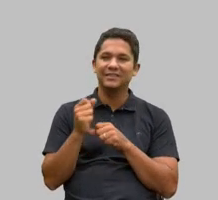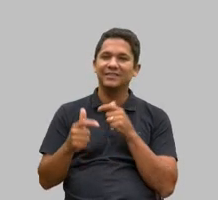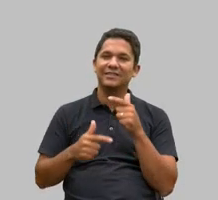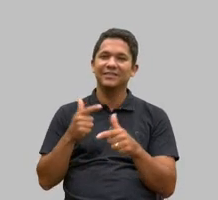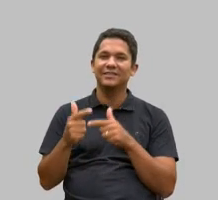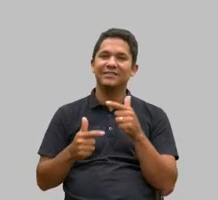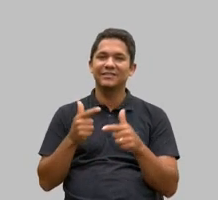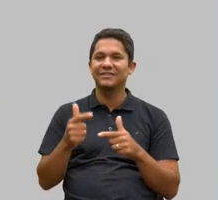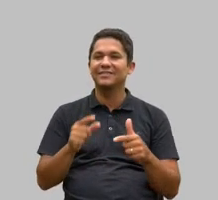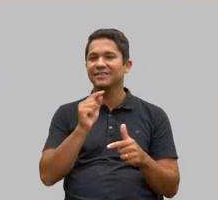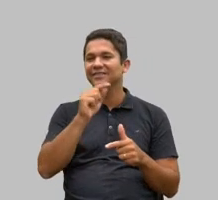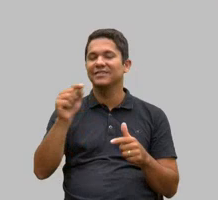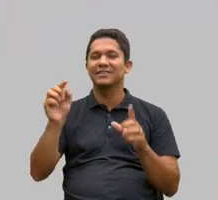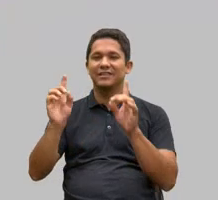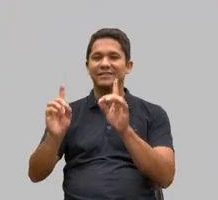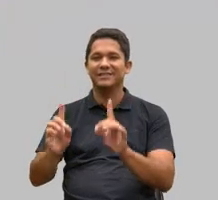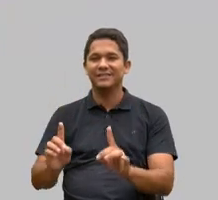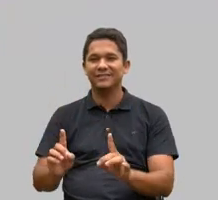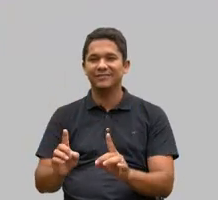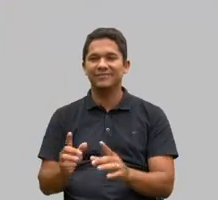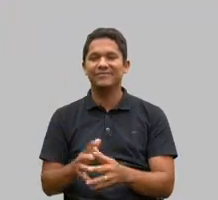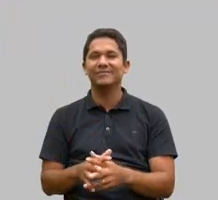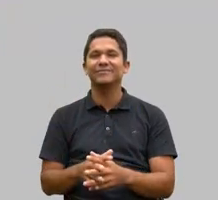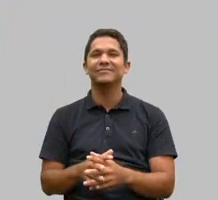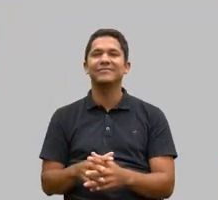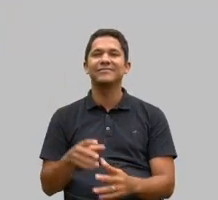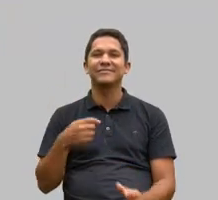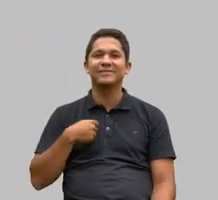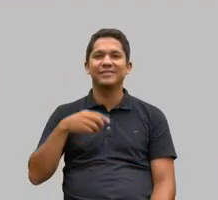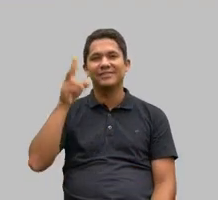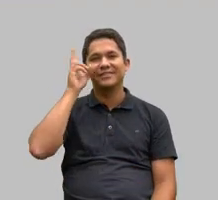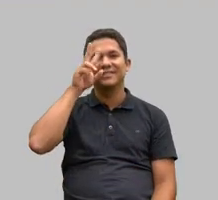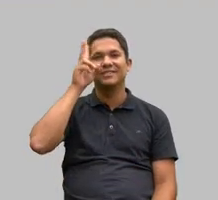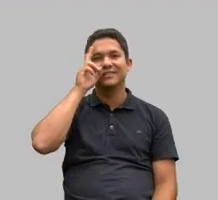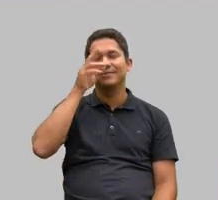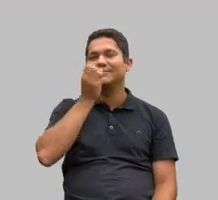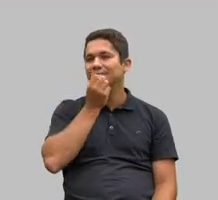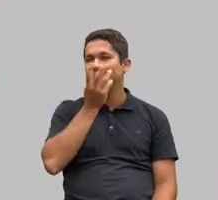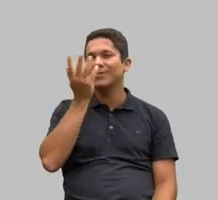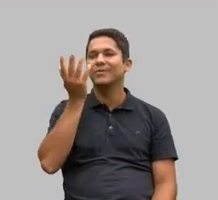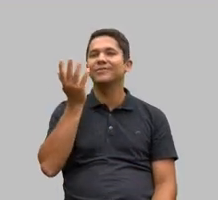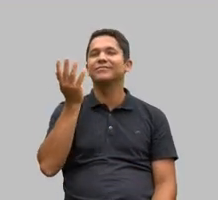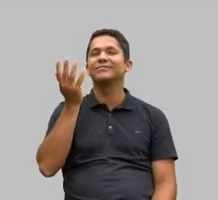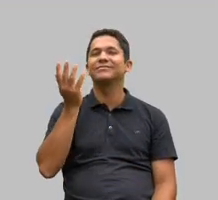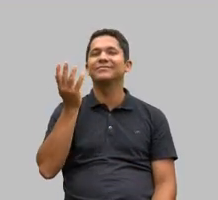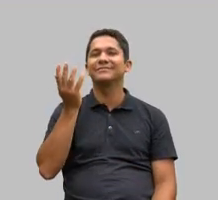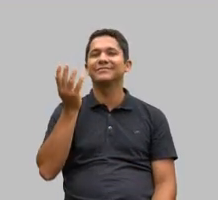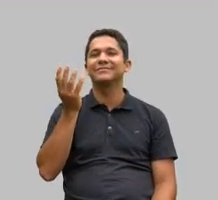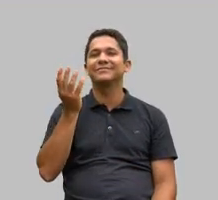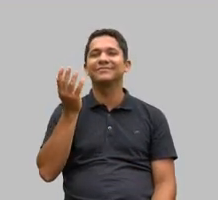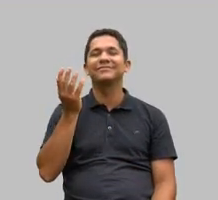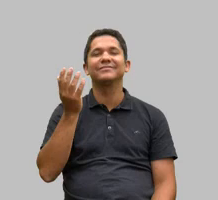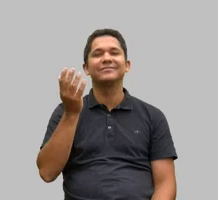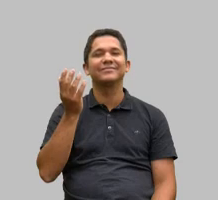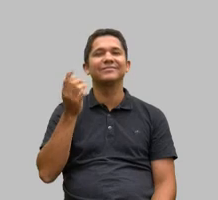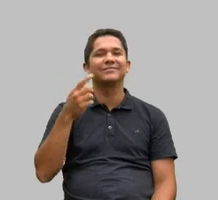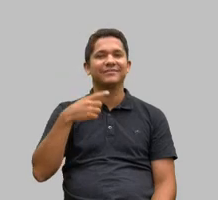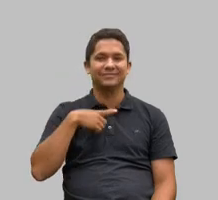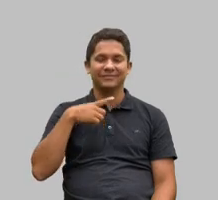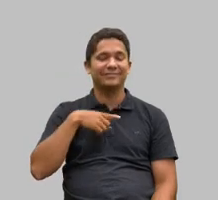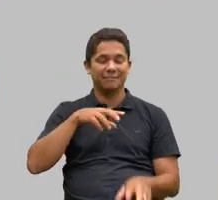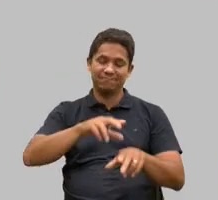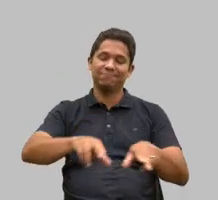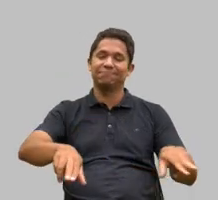deficiência e eu só tenho lembranças boas olha que eu tinha toda a deficiência na